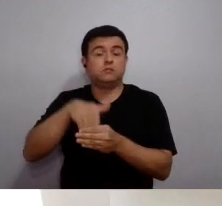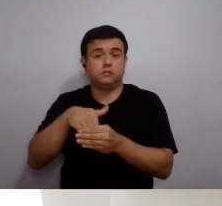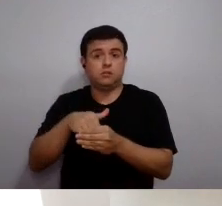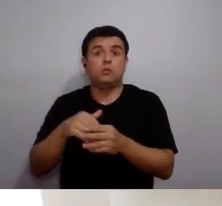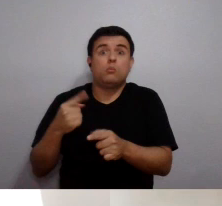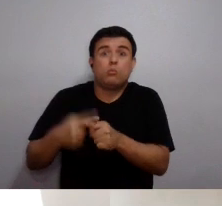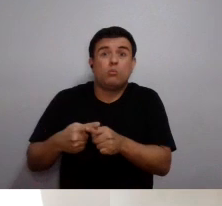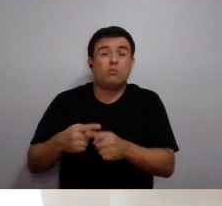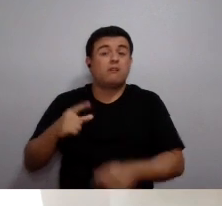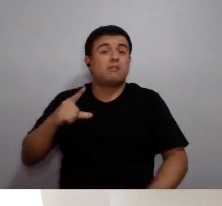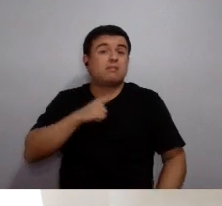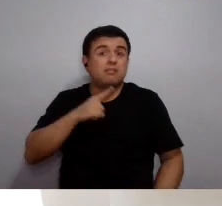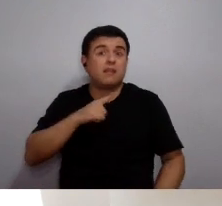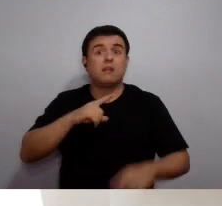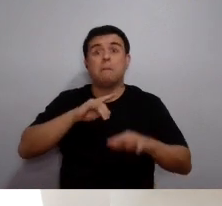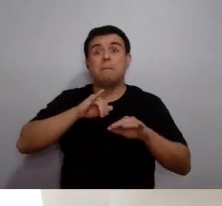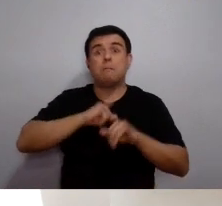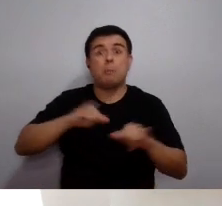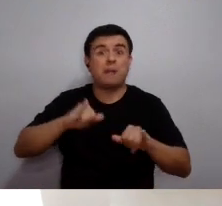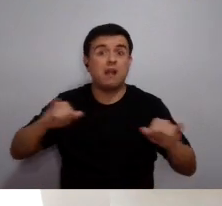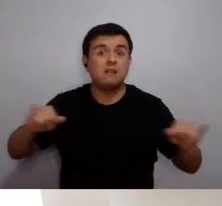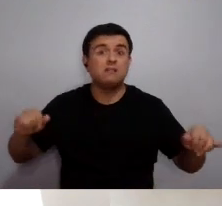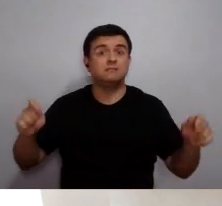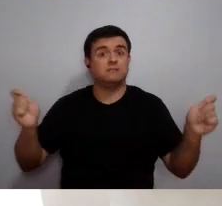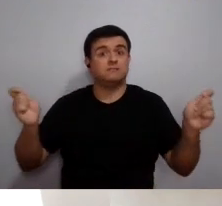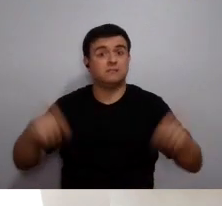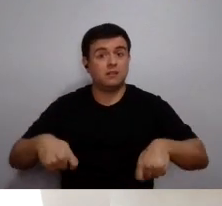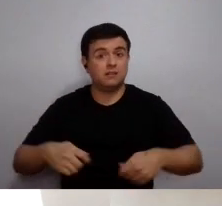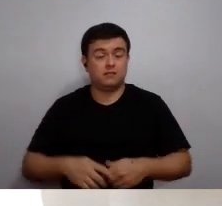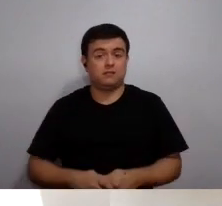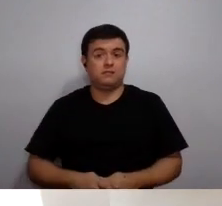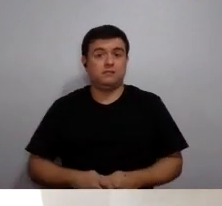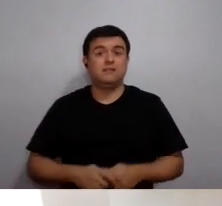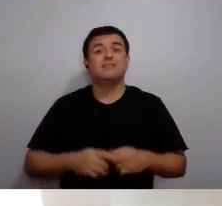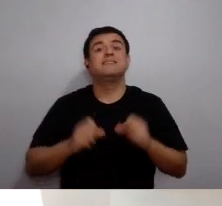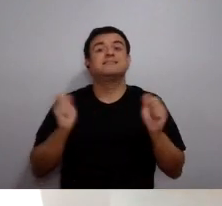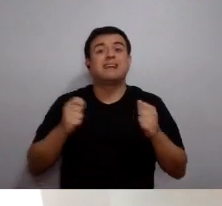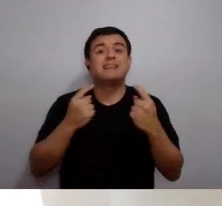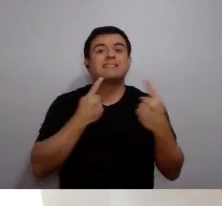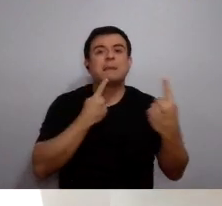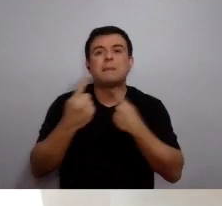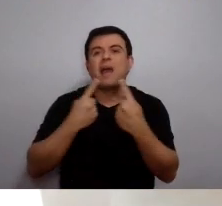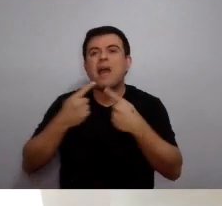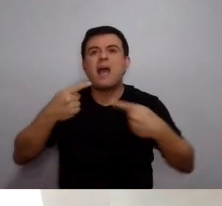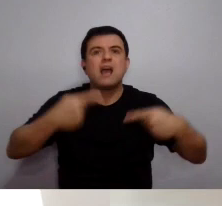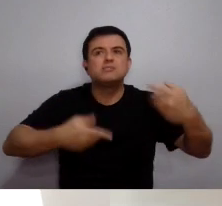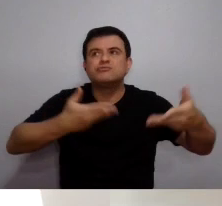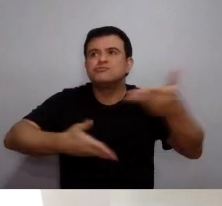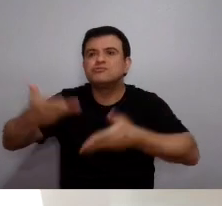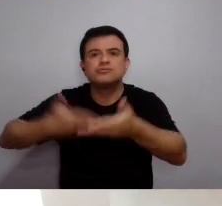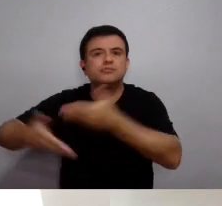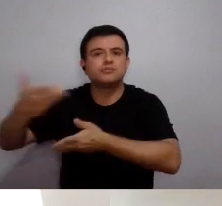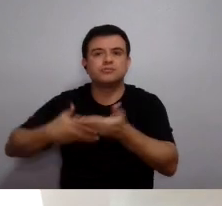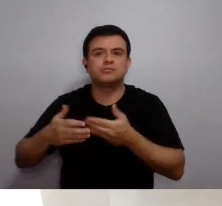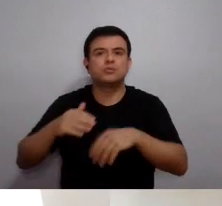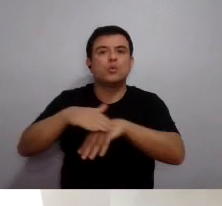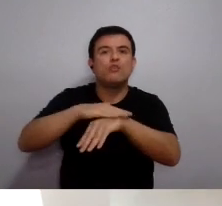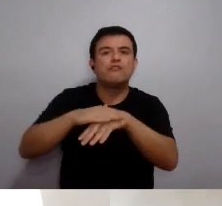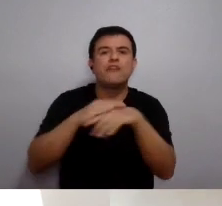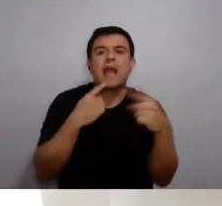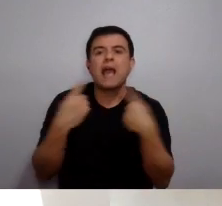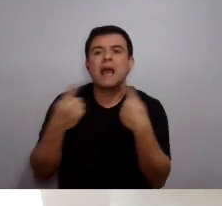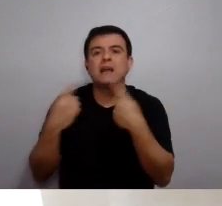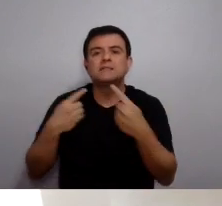a eleição. Nós temos possibilidade de propaganda, nós temos possibilidade de debates entre